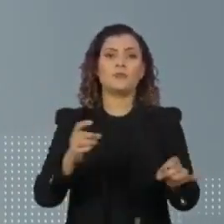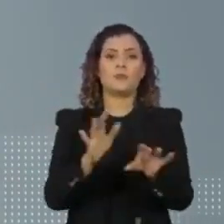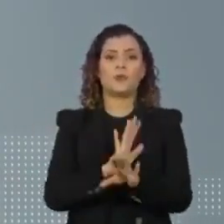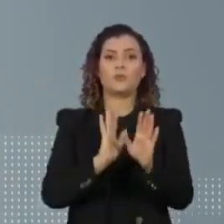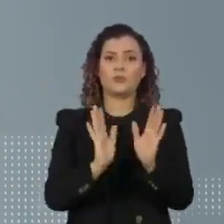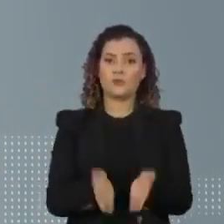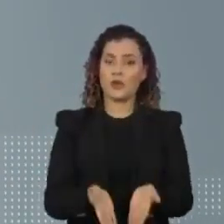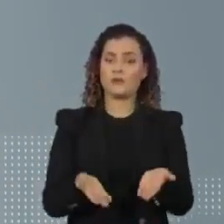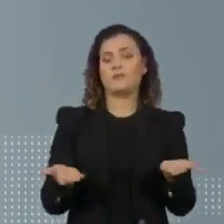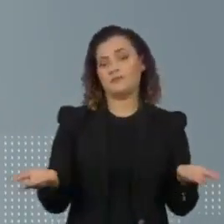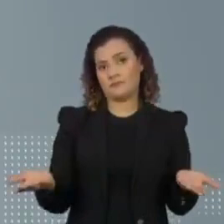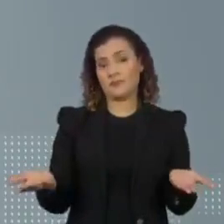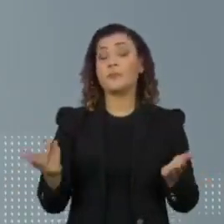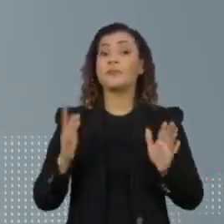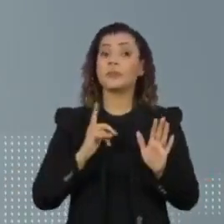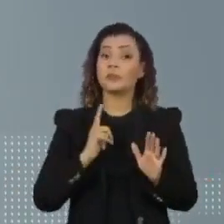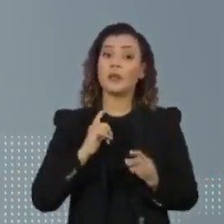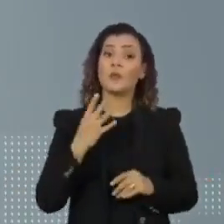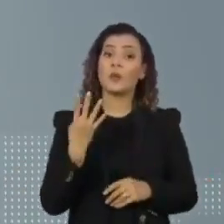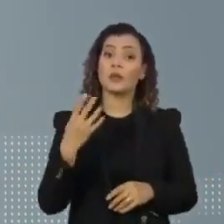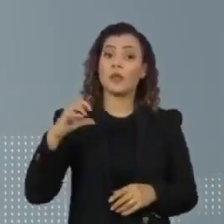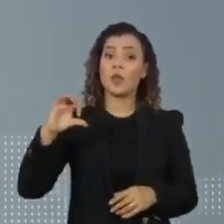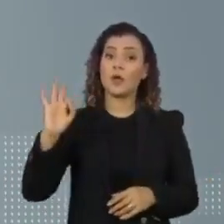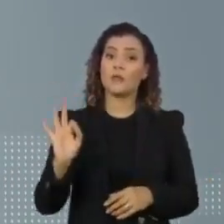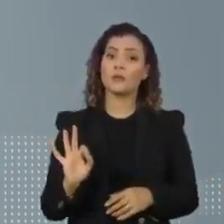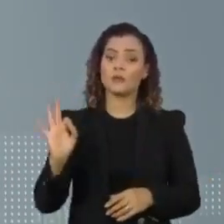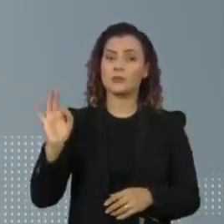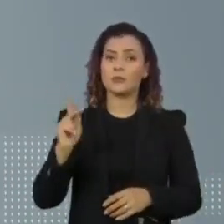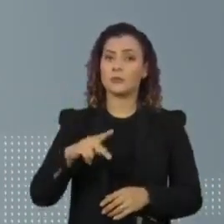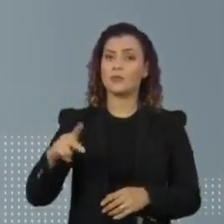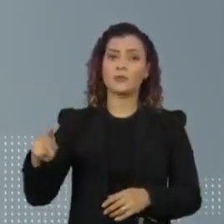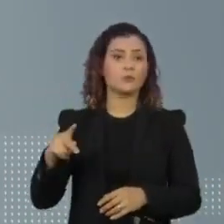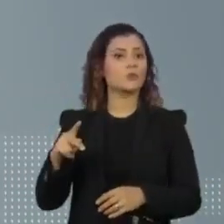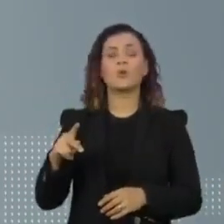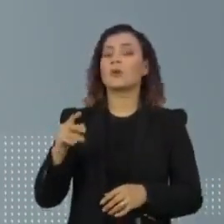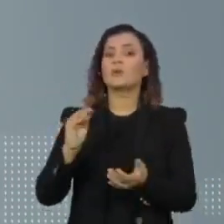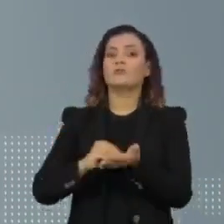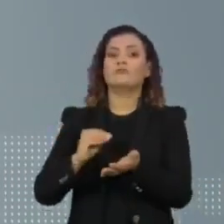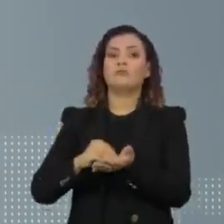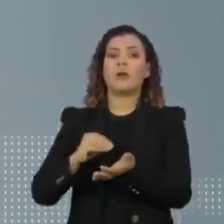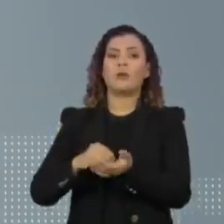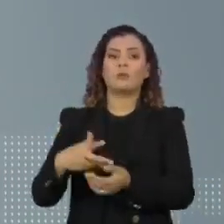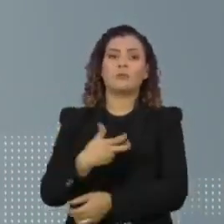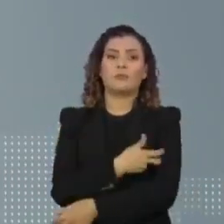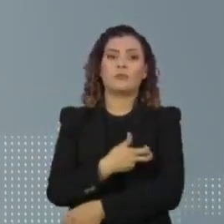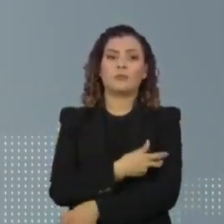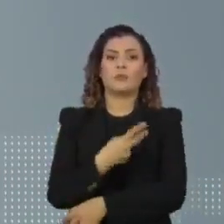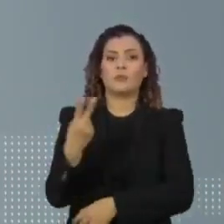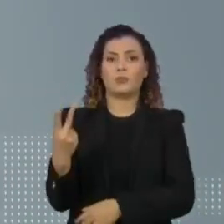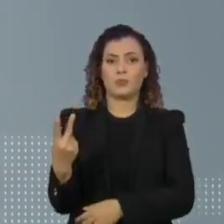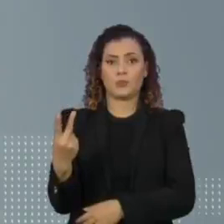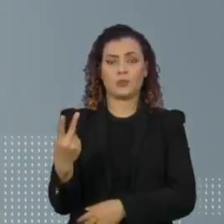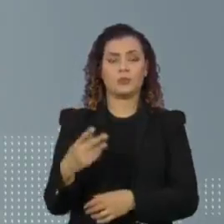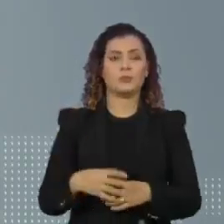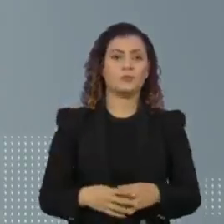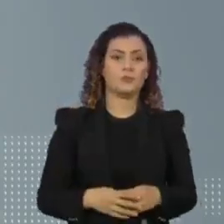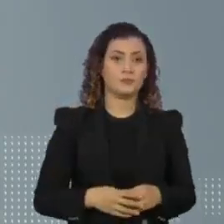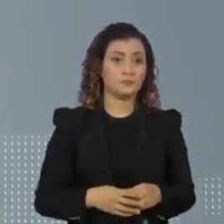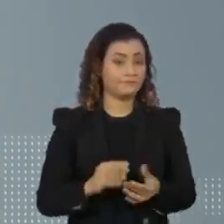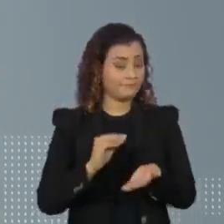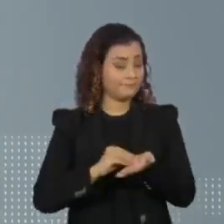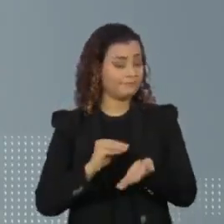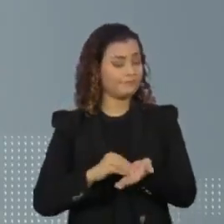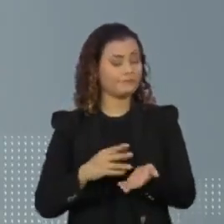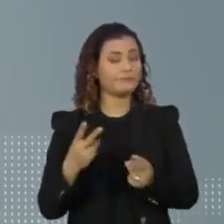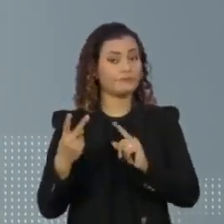protocolo, né? E temos 49% dos professores que não foram vacinados ainda na segunda dose. Nós